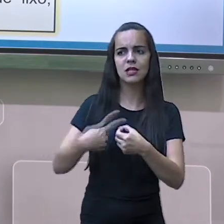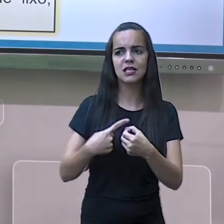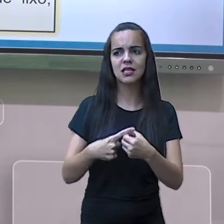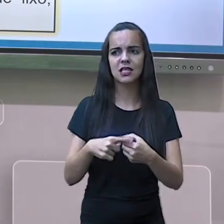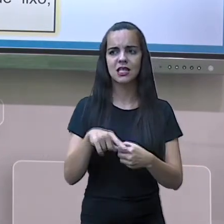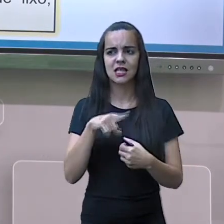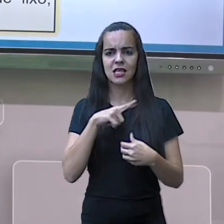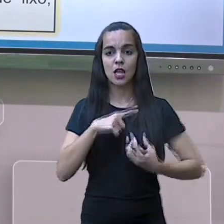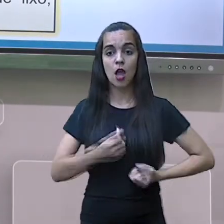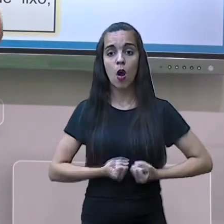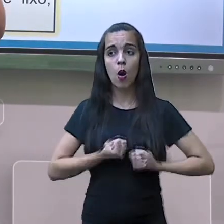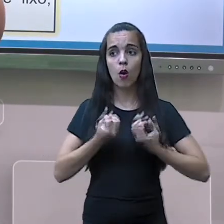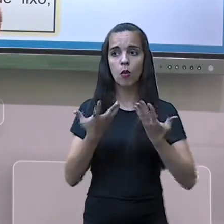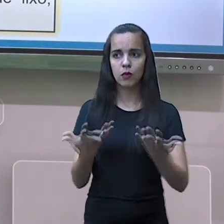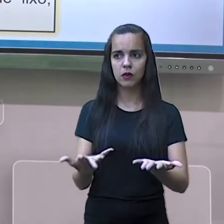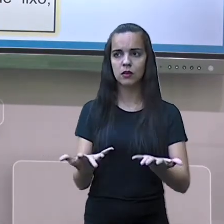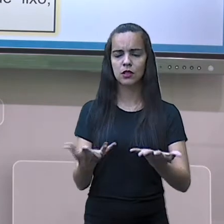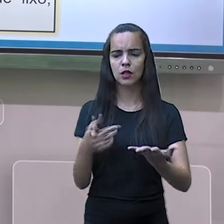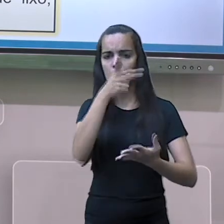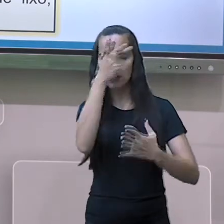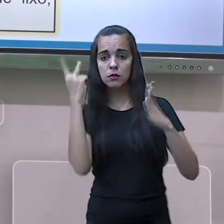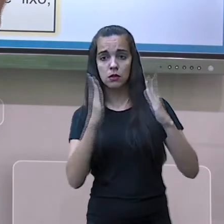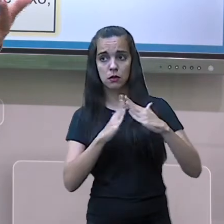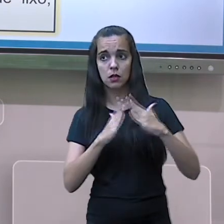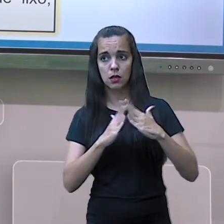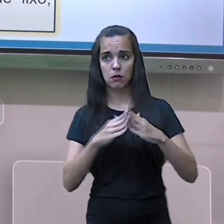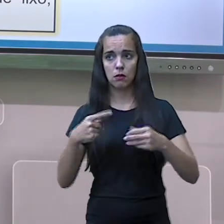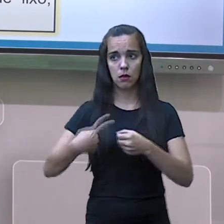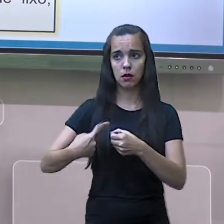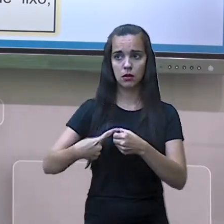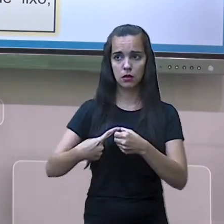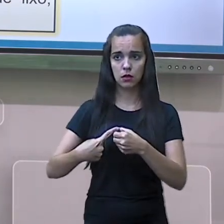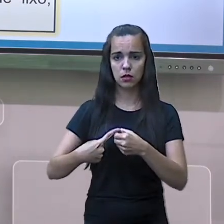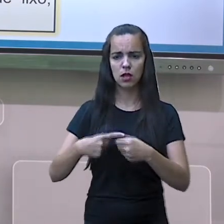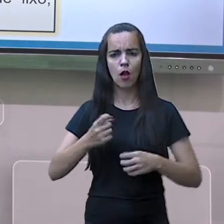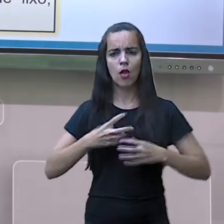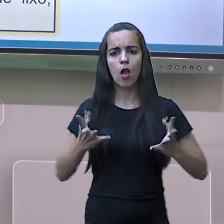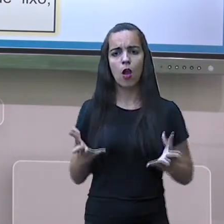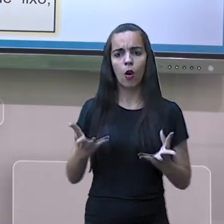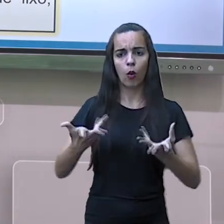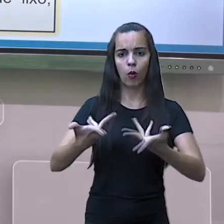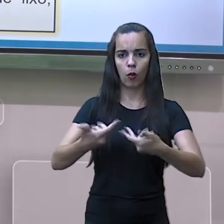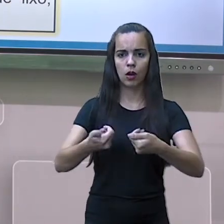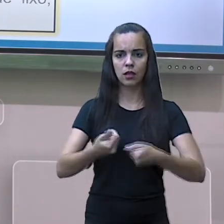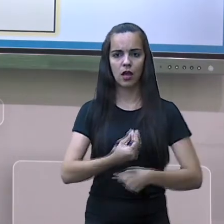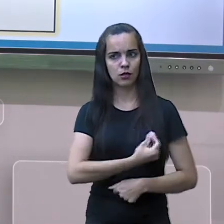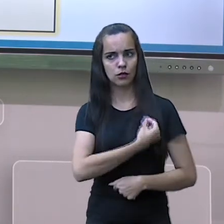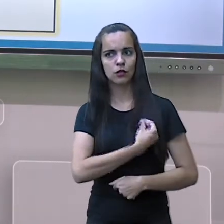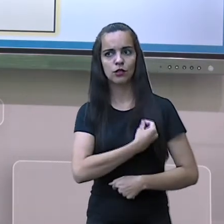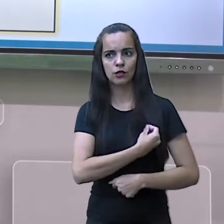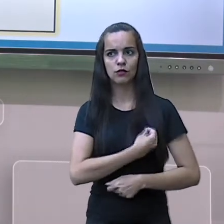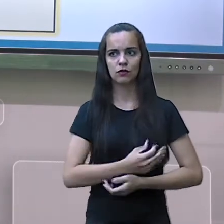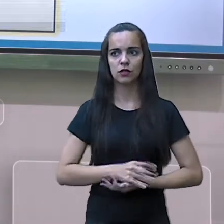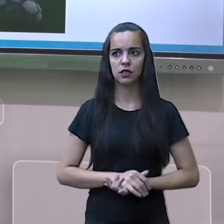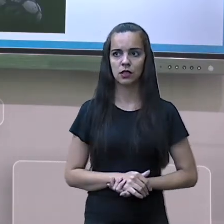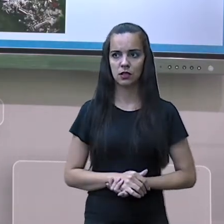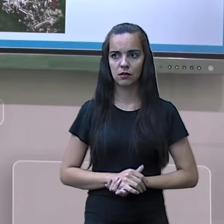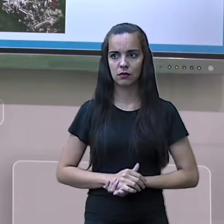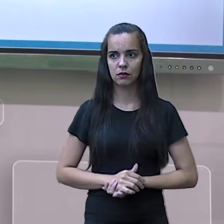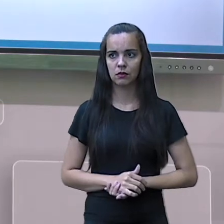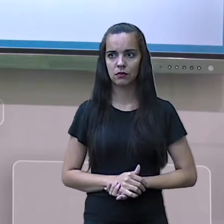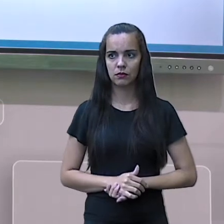oferecer aos seus habitantes uma qualidade de vida. Porque como falar, vamos voltar aqui